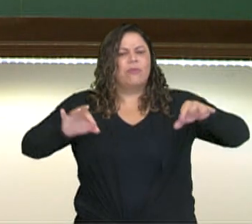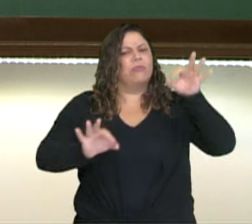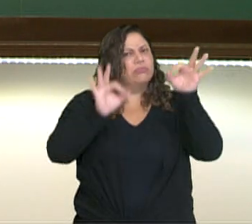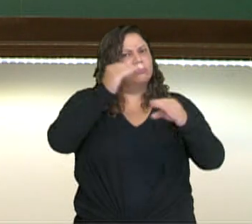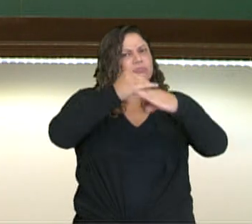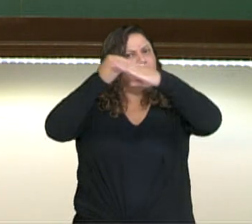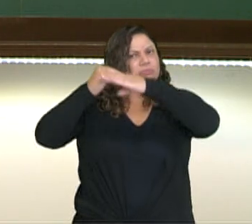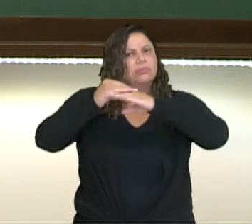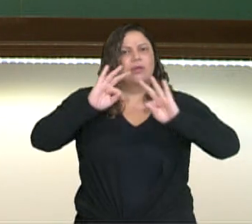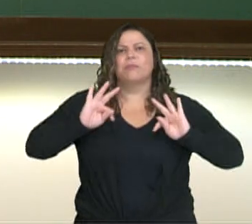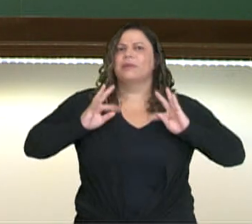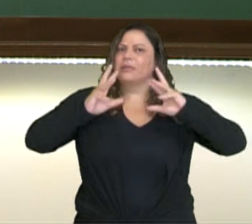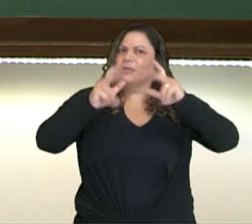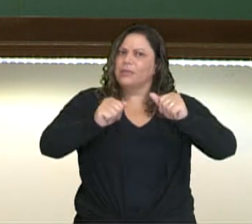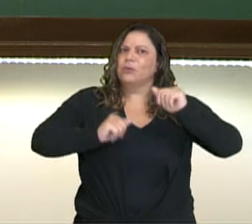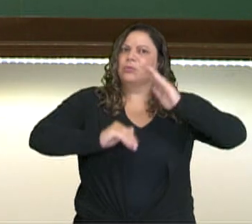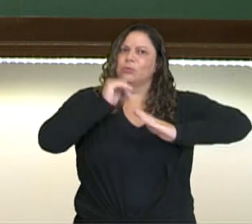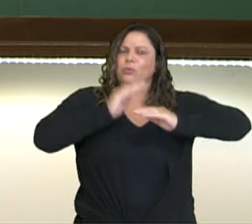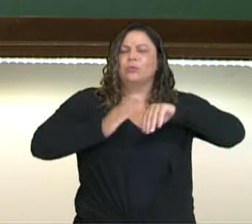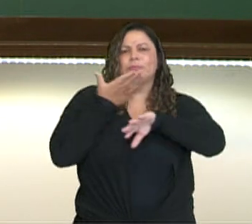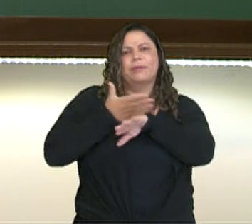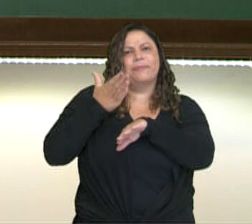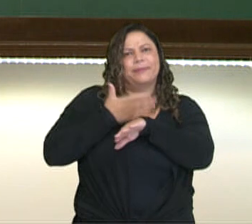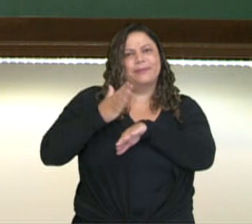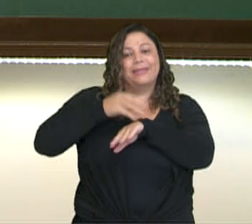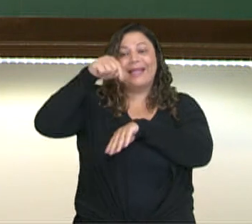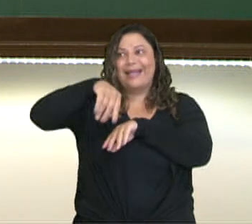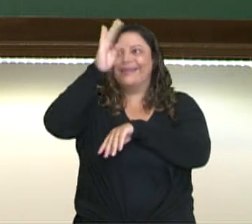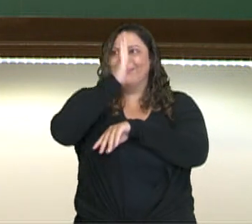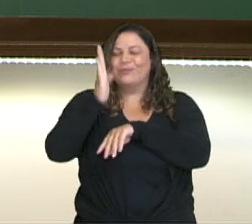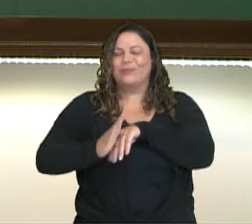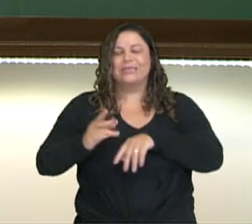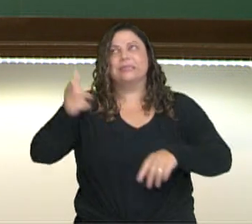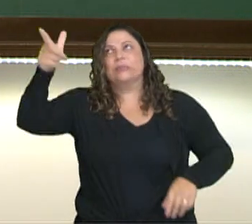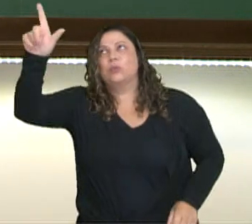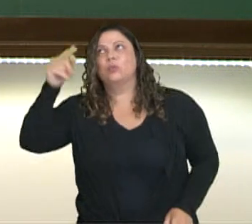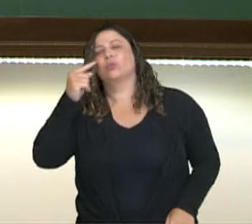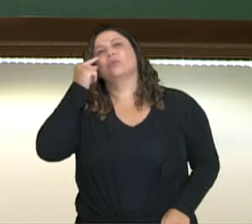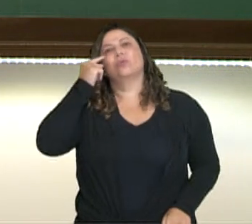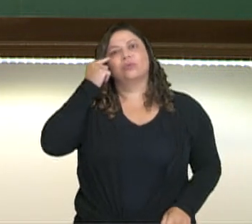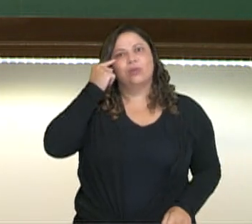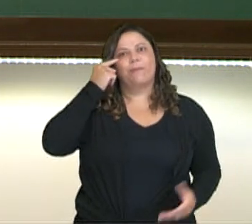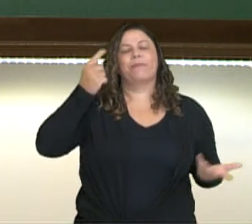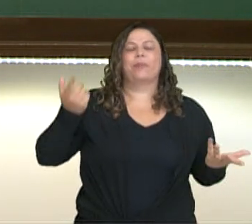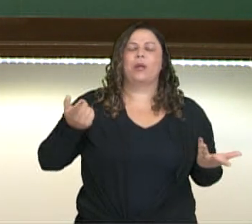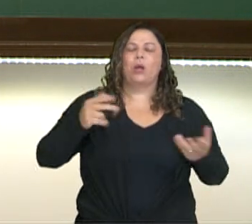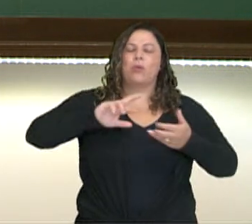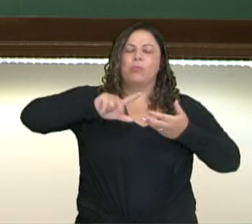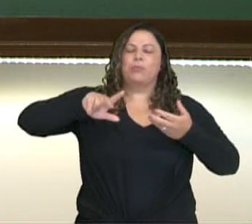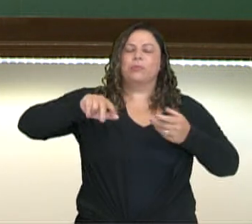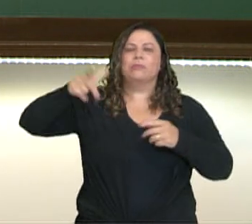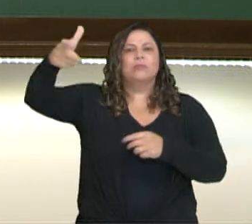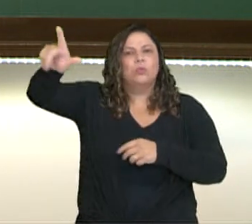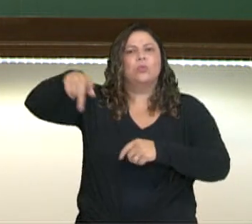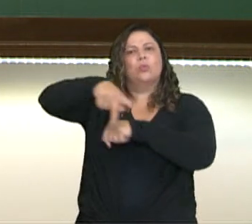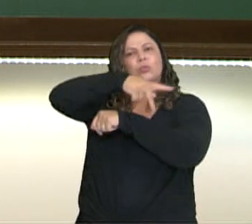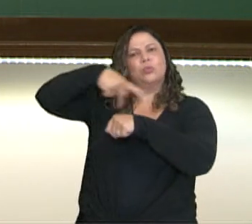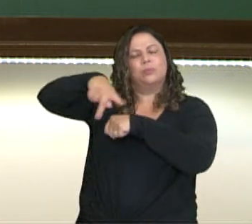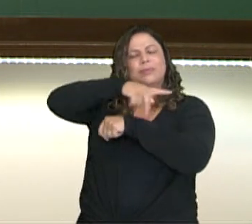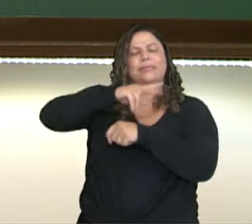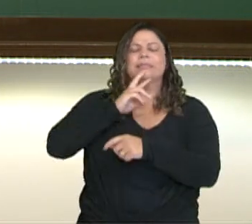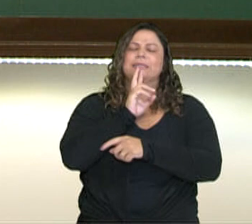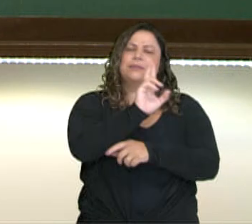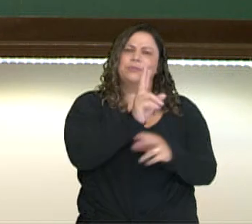assim, mesmo se eu estou praticando aqui no Brasil, alguém está praticando no Japão, na Austrália, na Nova Zelândia, os resultados são os